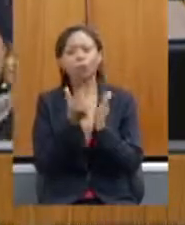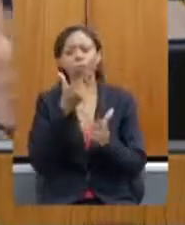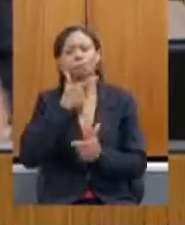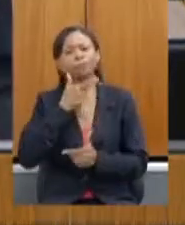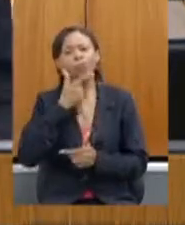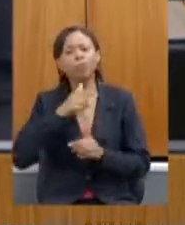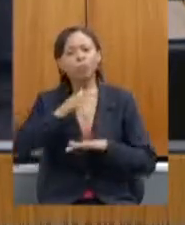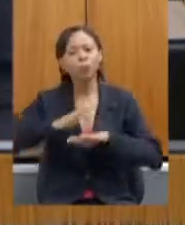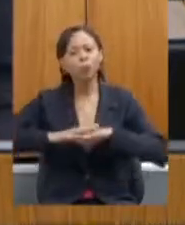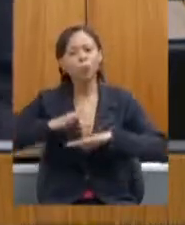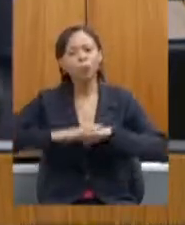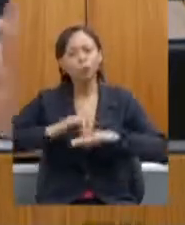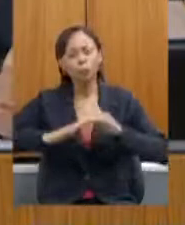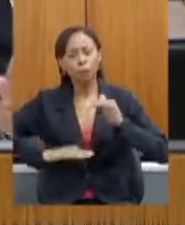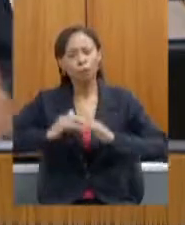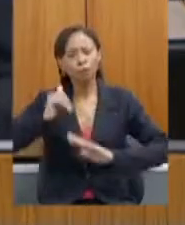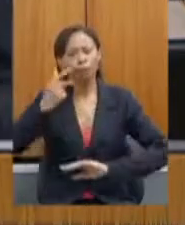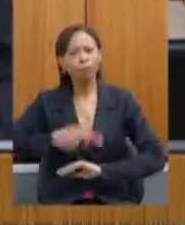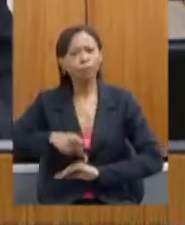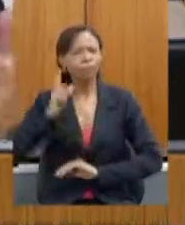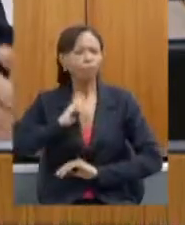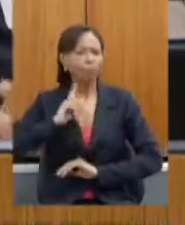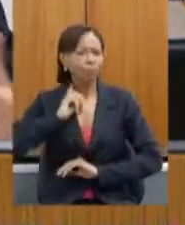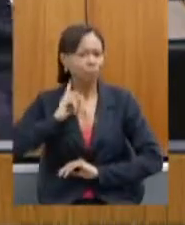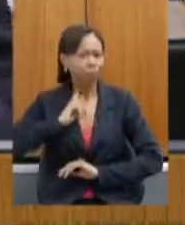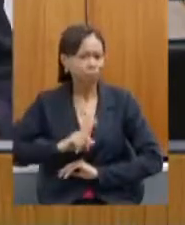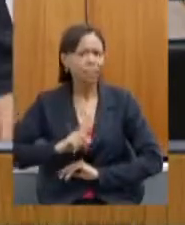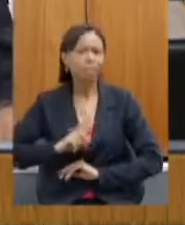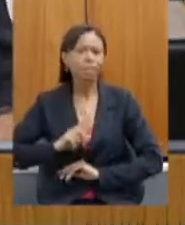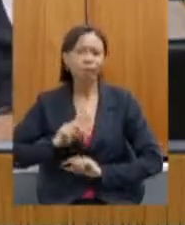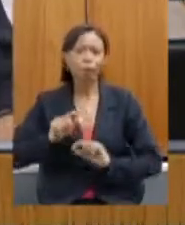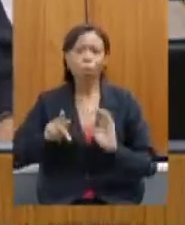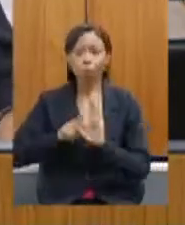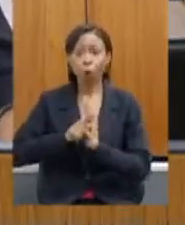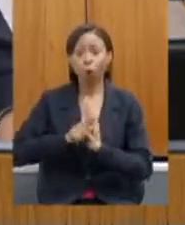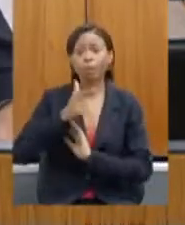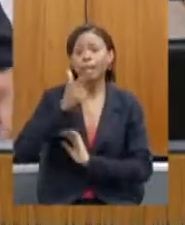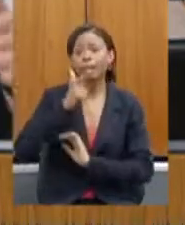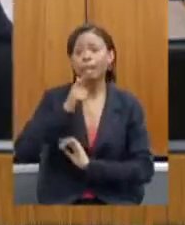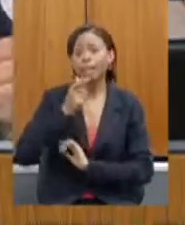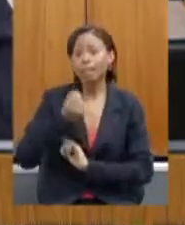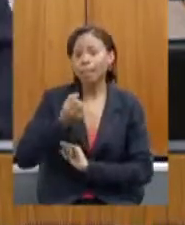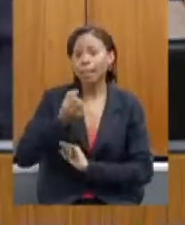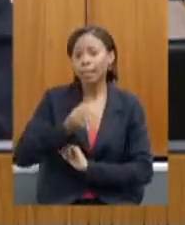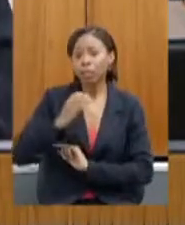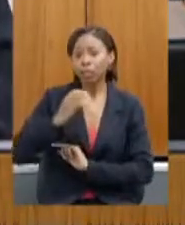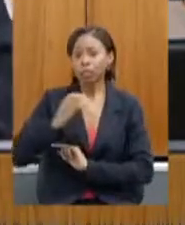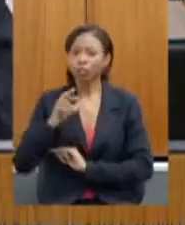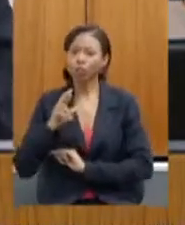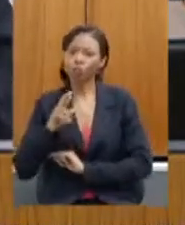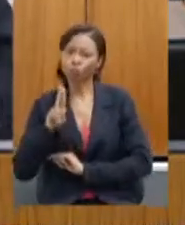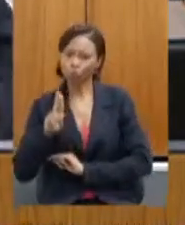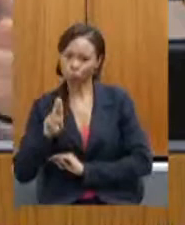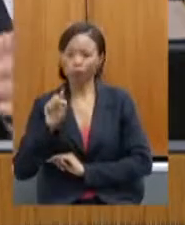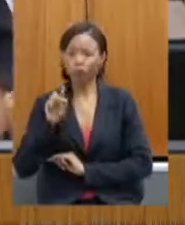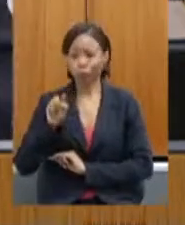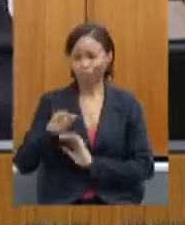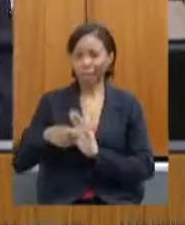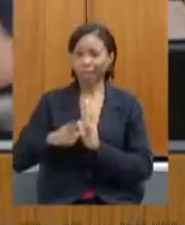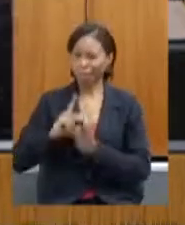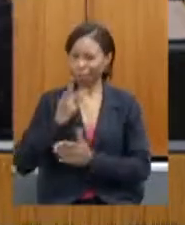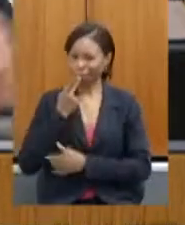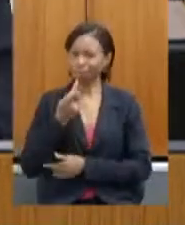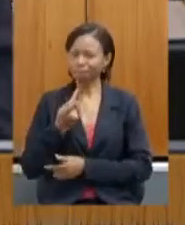Minas o queijo Minas Artesanal oriundo produzido com leite cru como a senhora bem afirmou eu até por